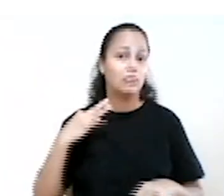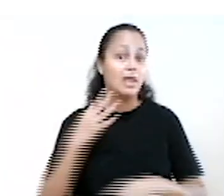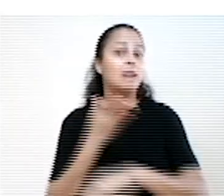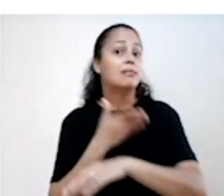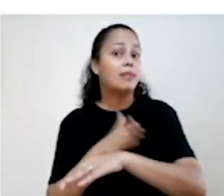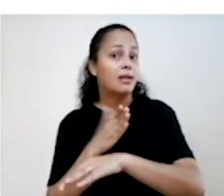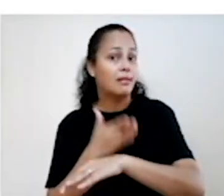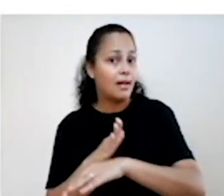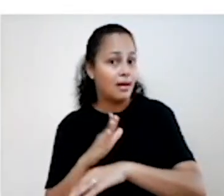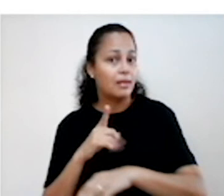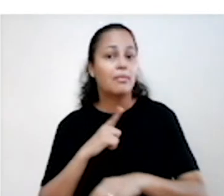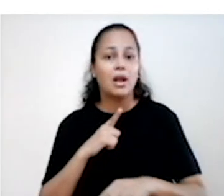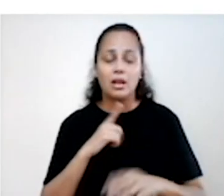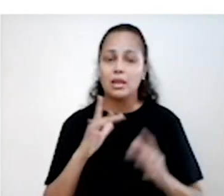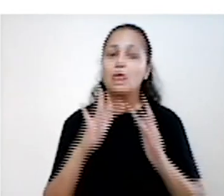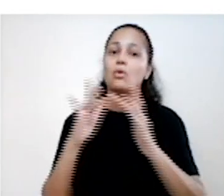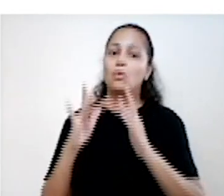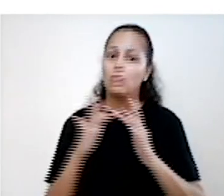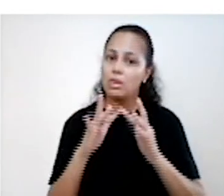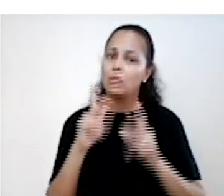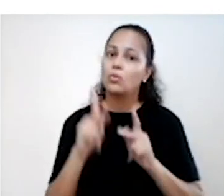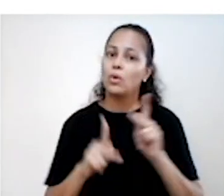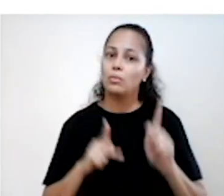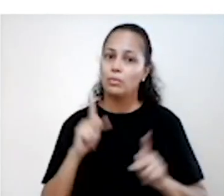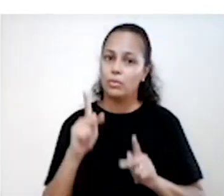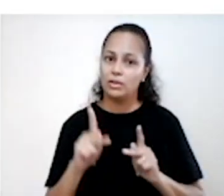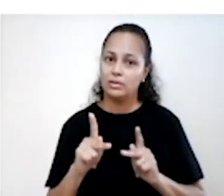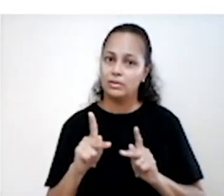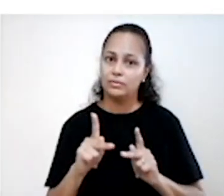treinadas Para terem esse contato com a população